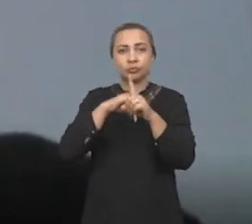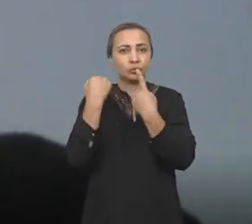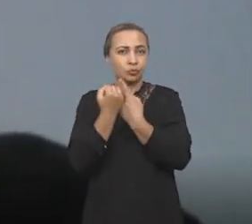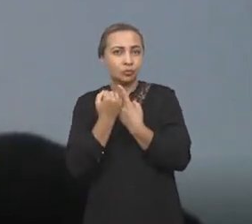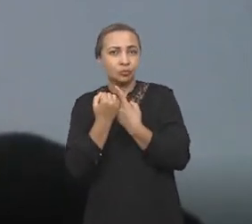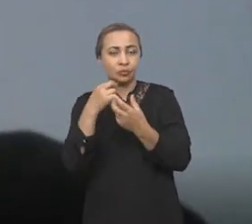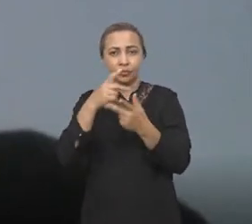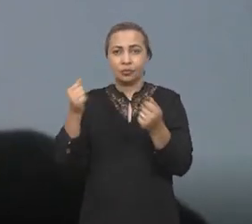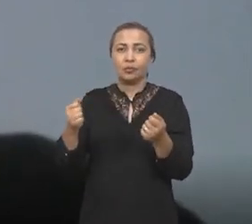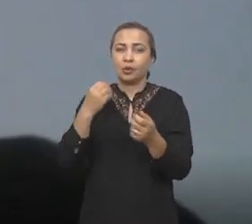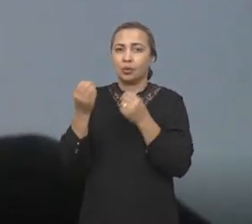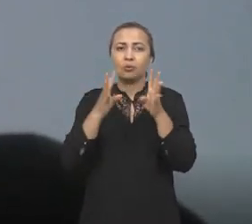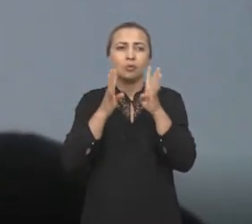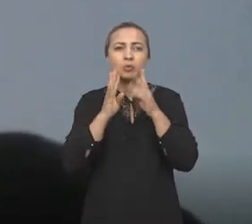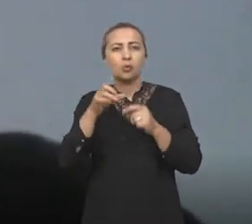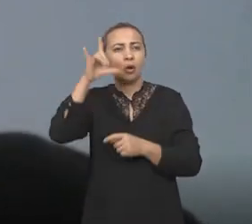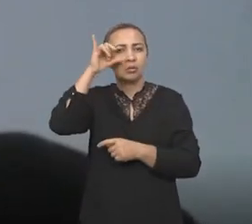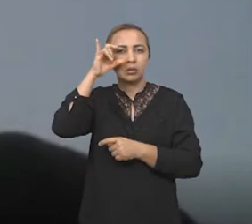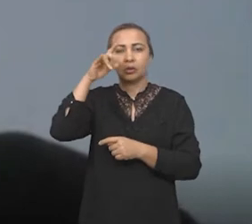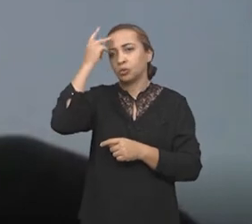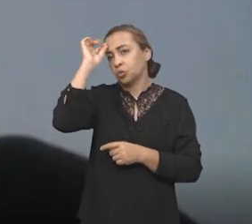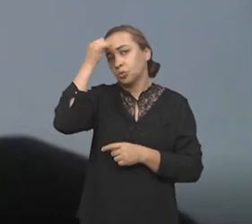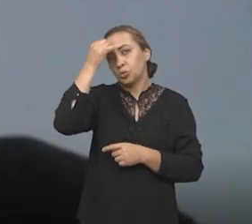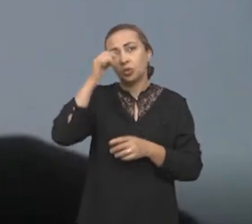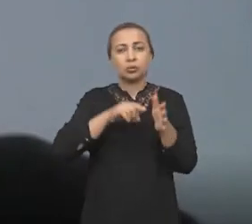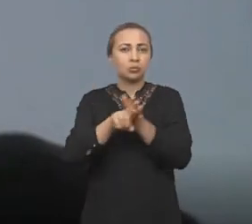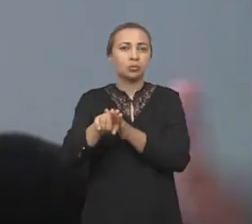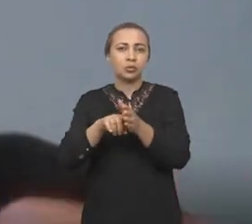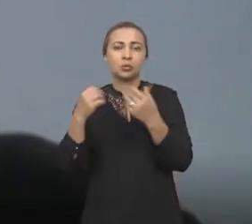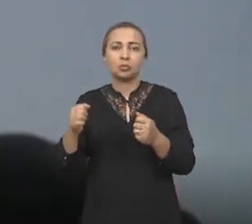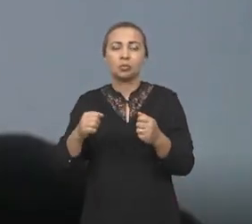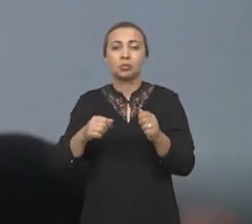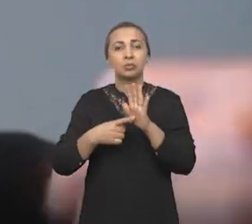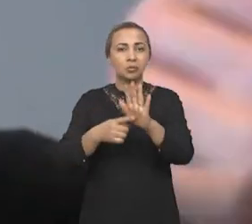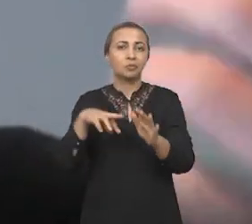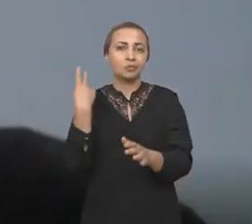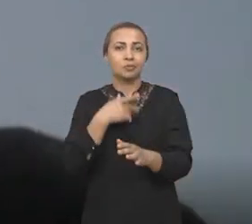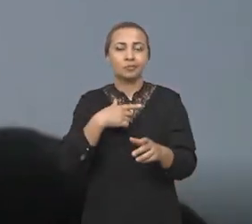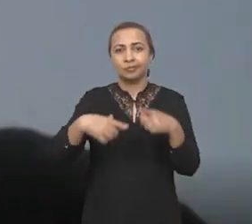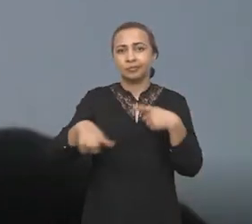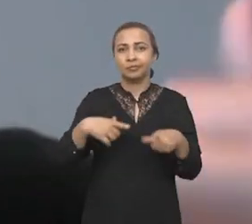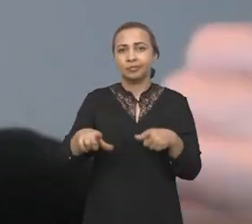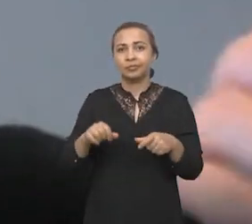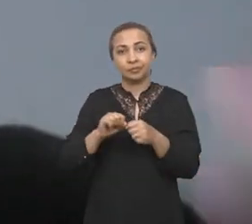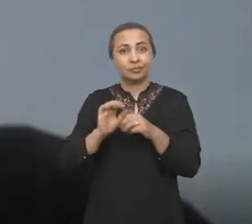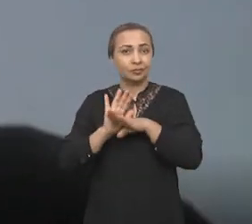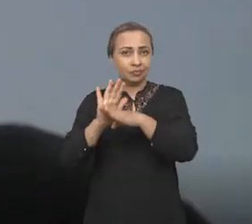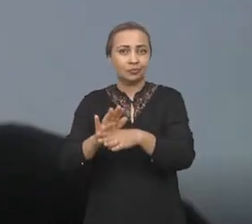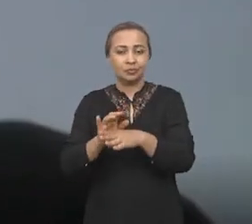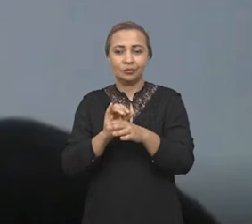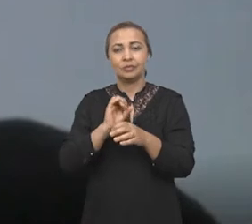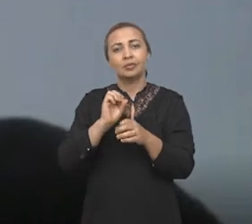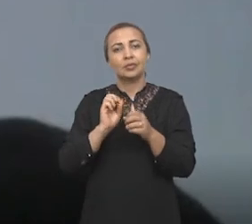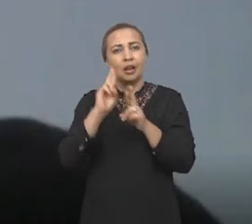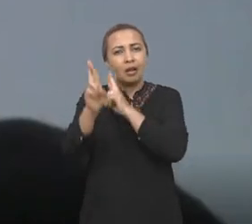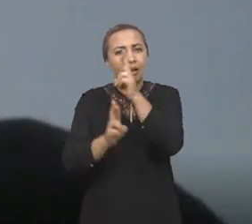pesquisadores, como o Facebook, o Instagram, mas são só de pesquisadores, onde a pode publicar nossos trabalhos, fazer colaboração, inter-relação